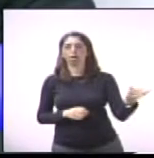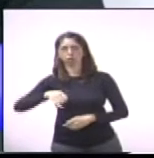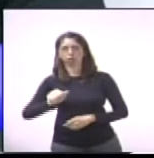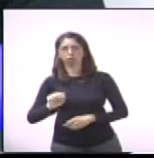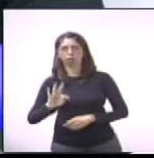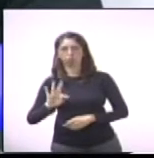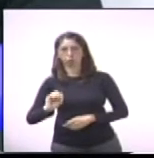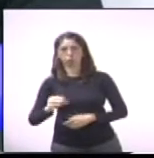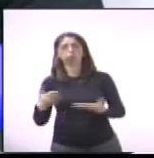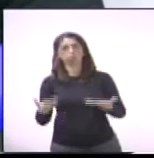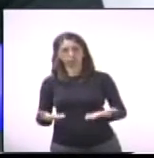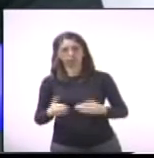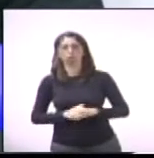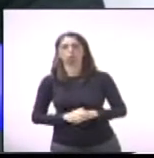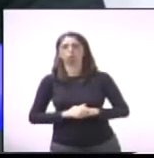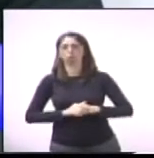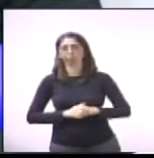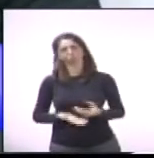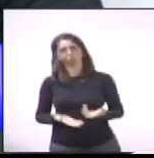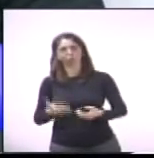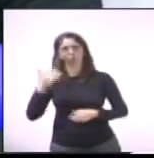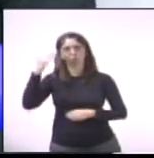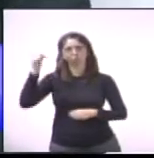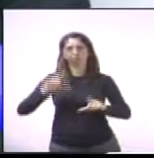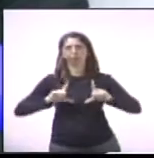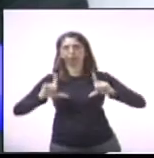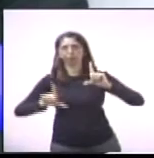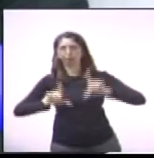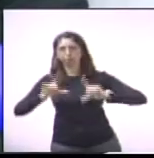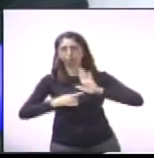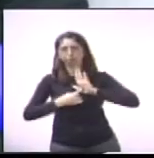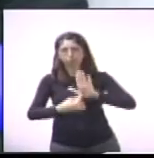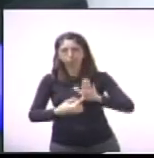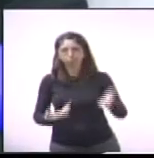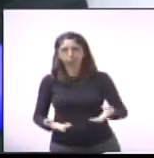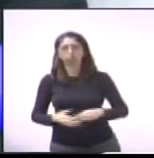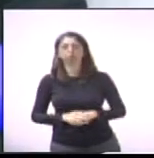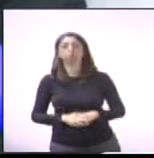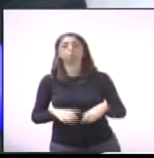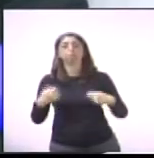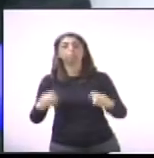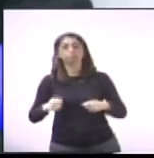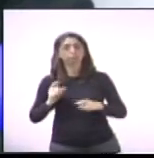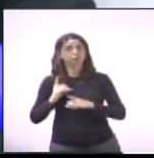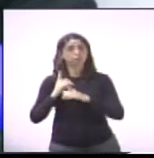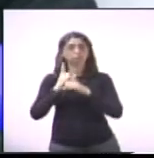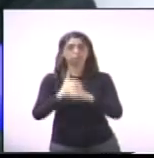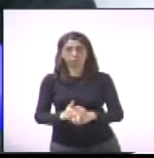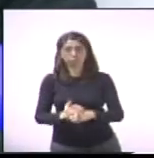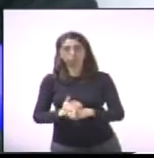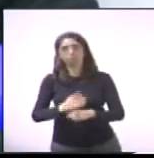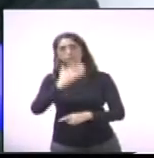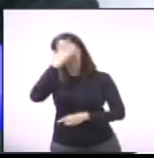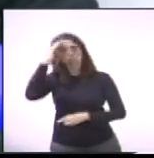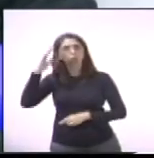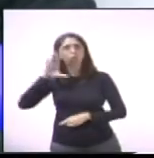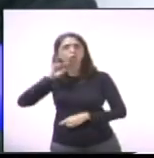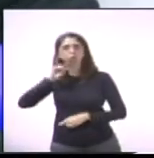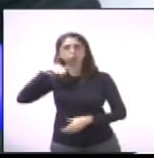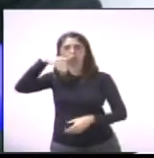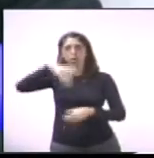bastante vereador que propõe ações em defesa dos trabalhadores.